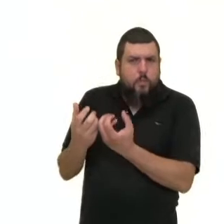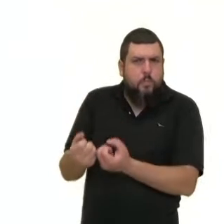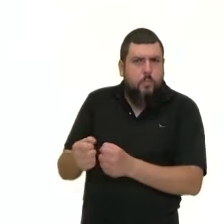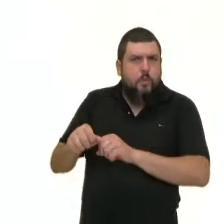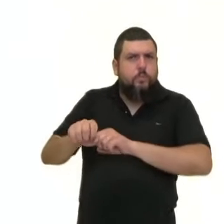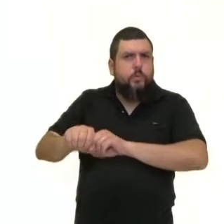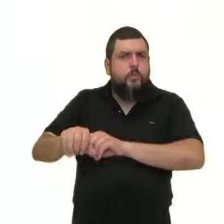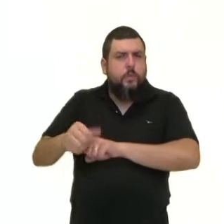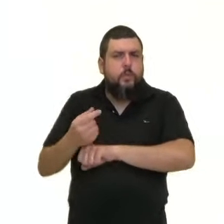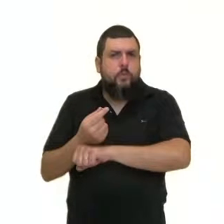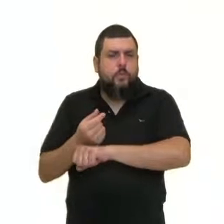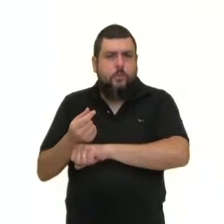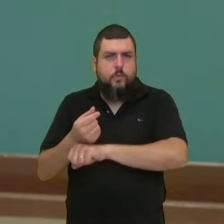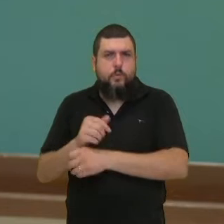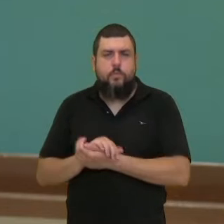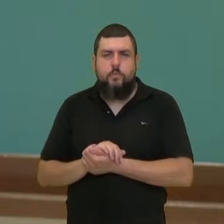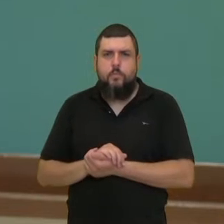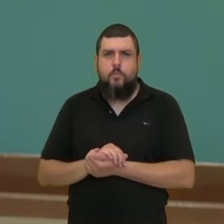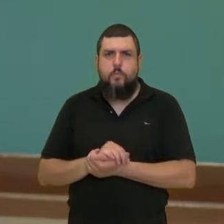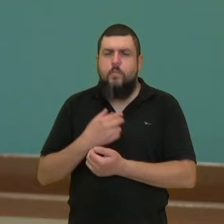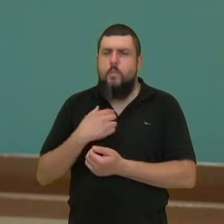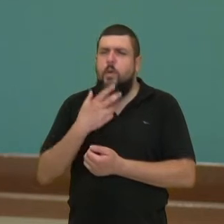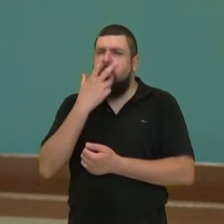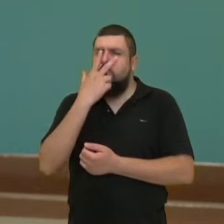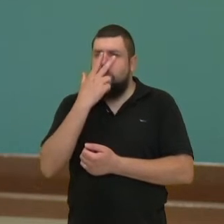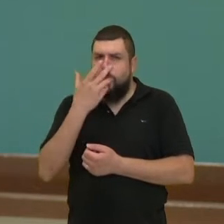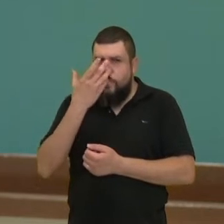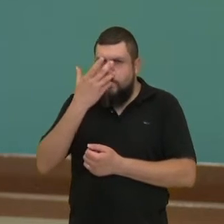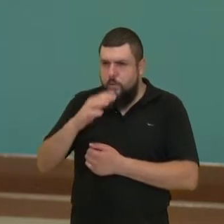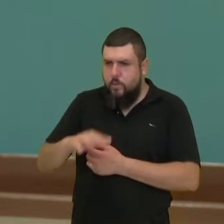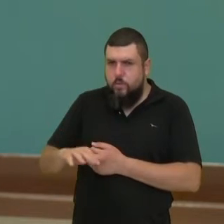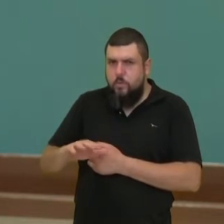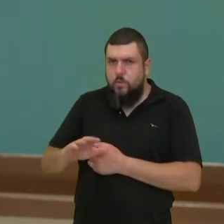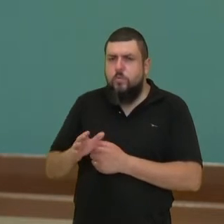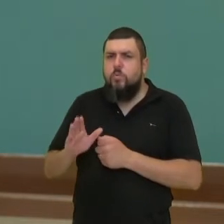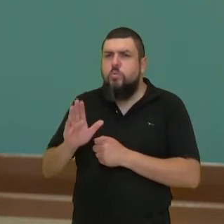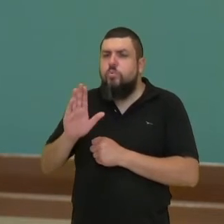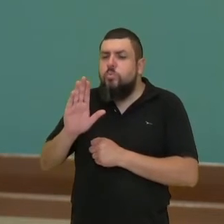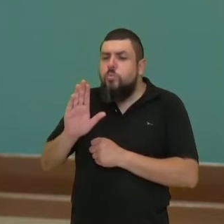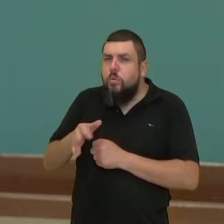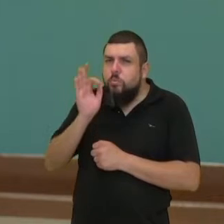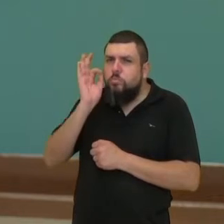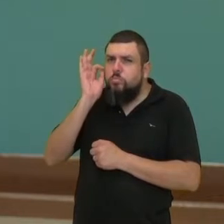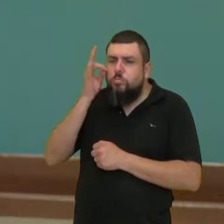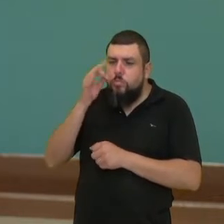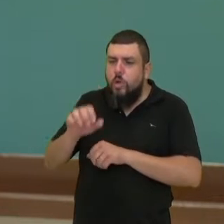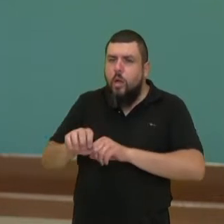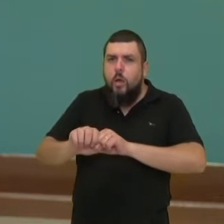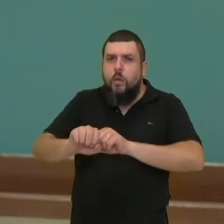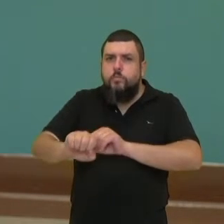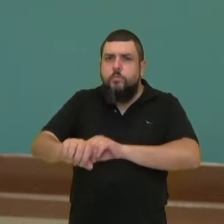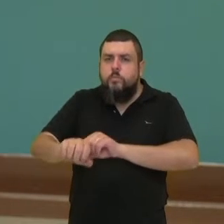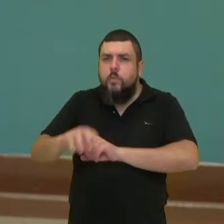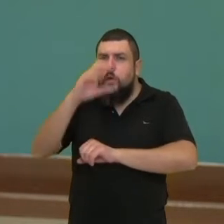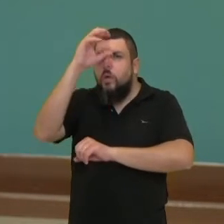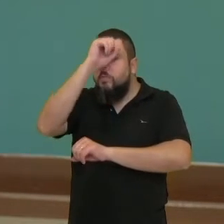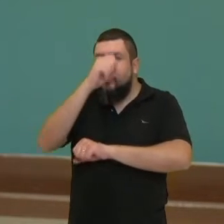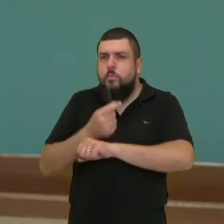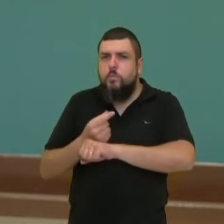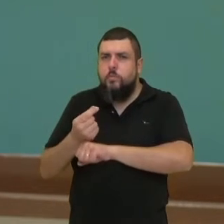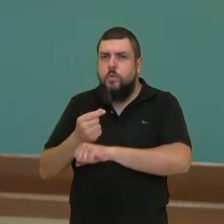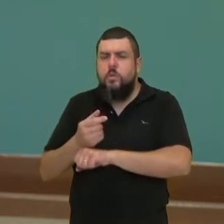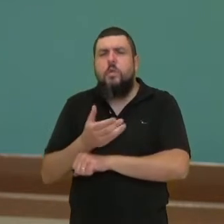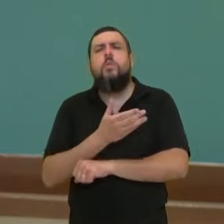desde criança uma pessoa deve receber educação financeira? Aliás, o que vocês, alunos da sétima série,